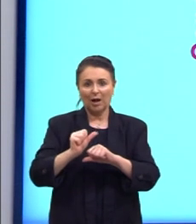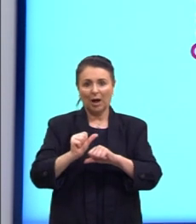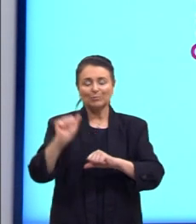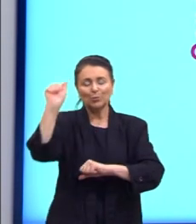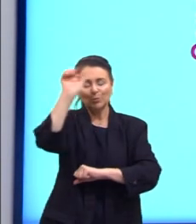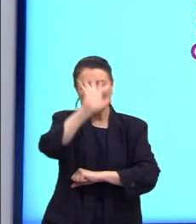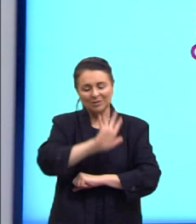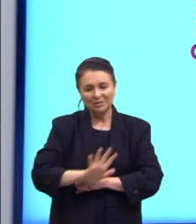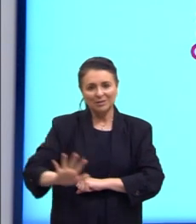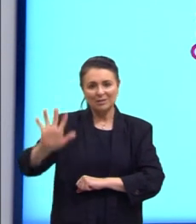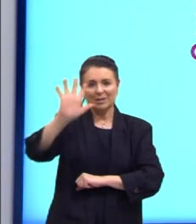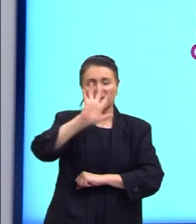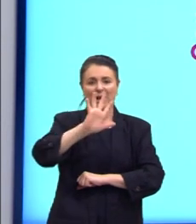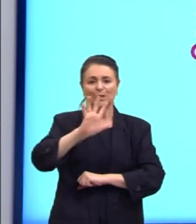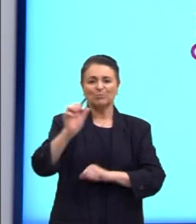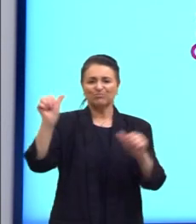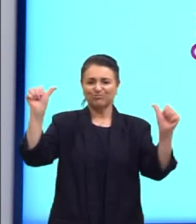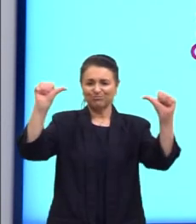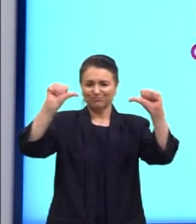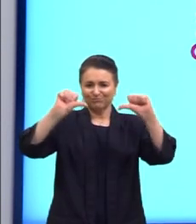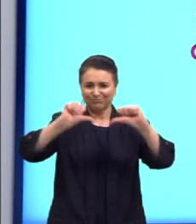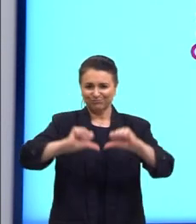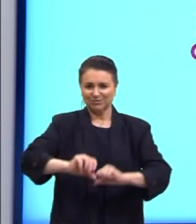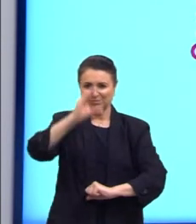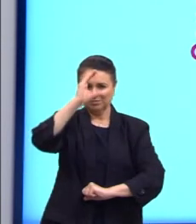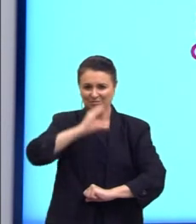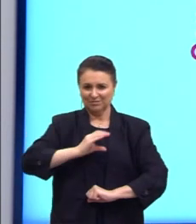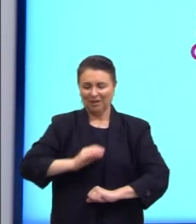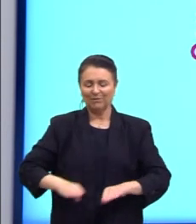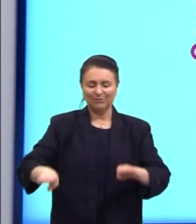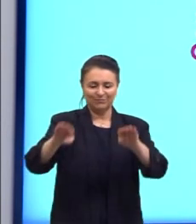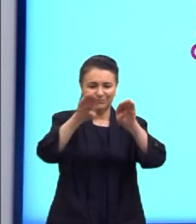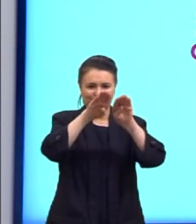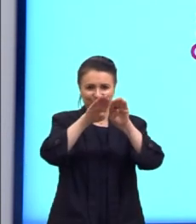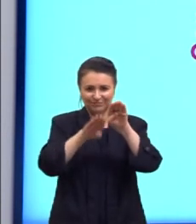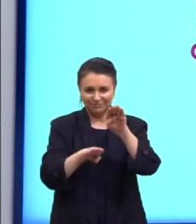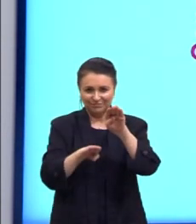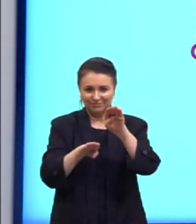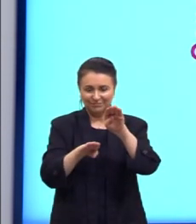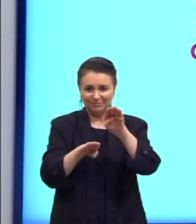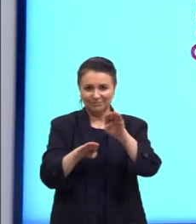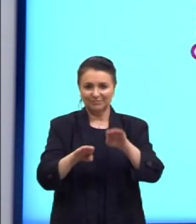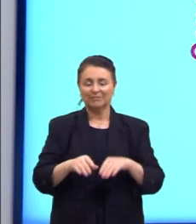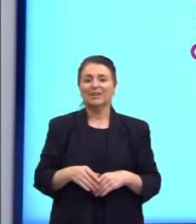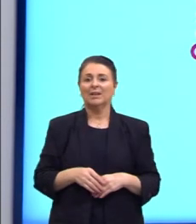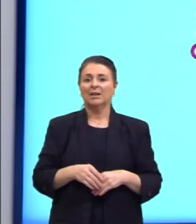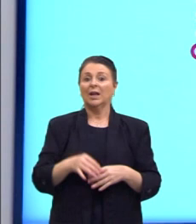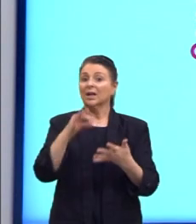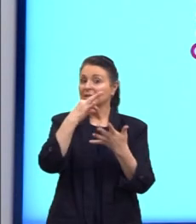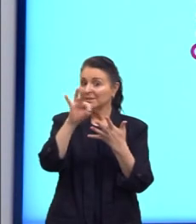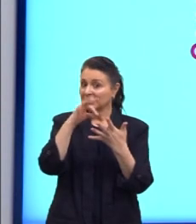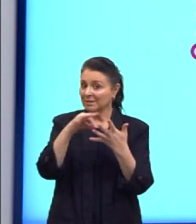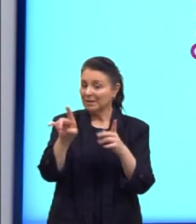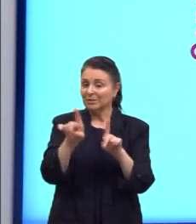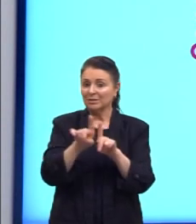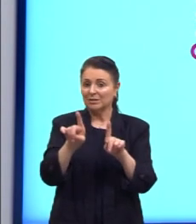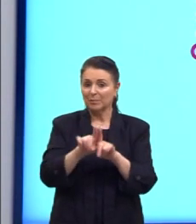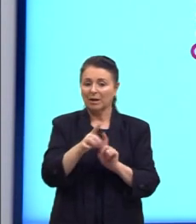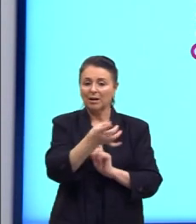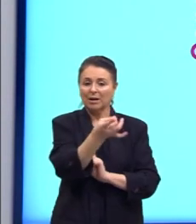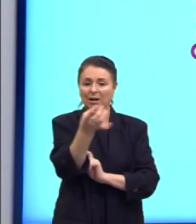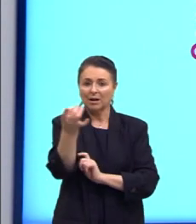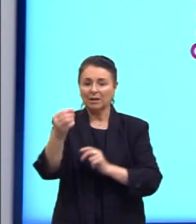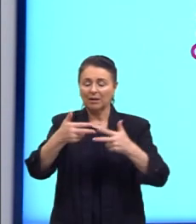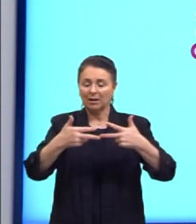cenário de precária cidadania e desigualdade. E está sinalizado também cada